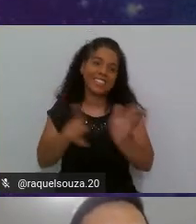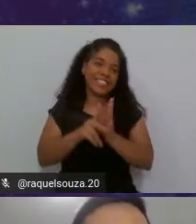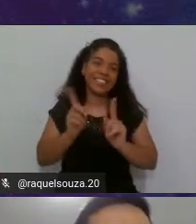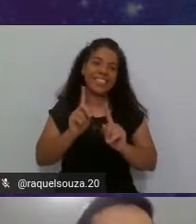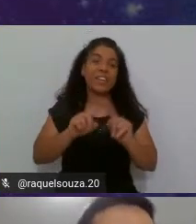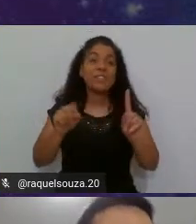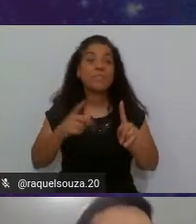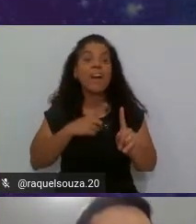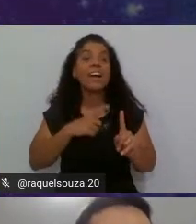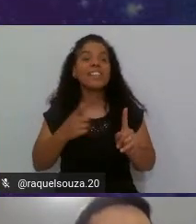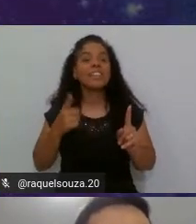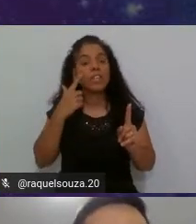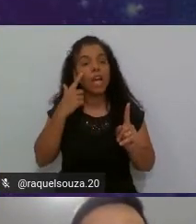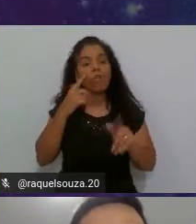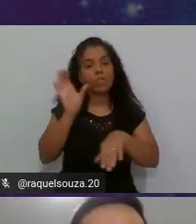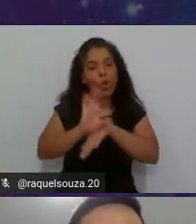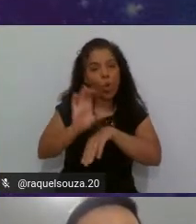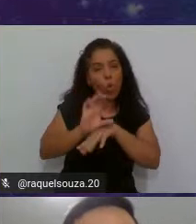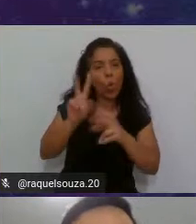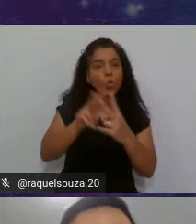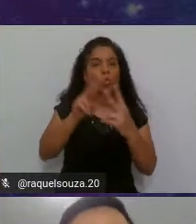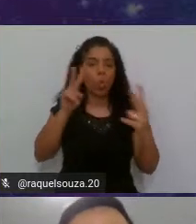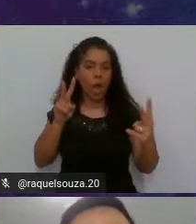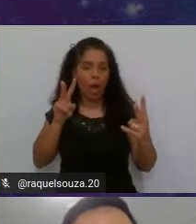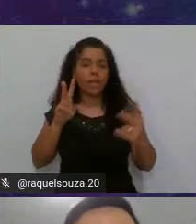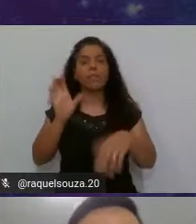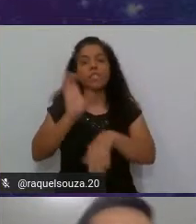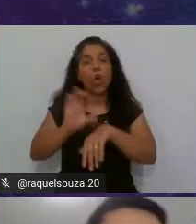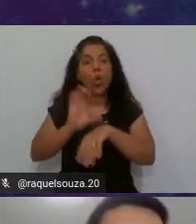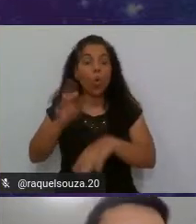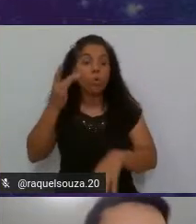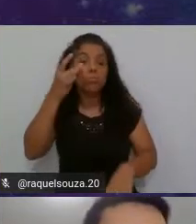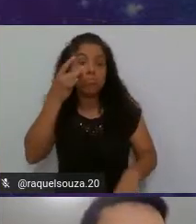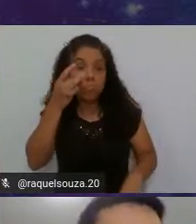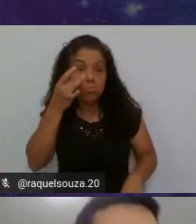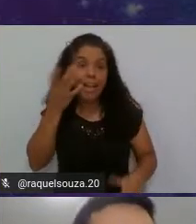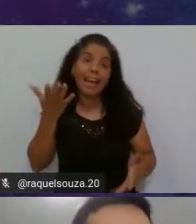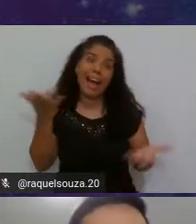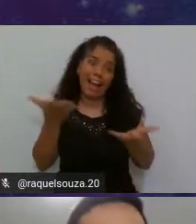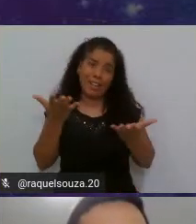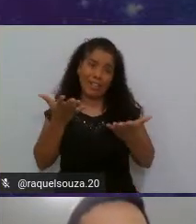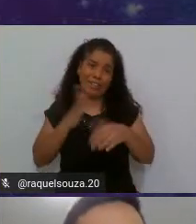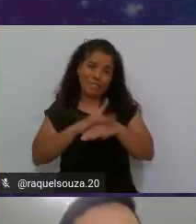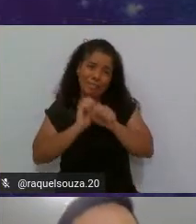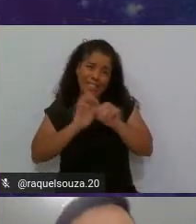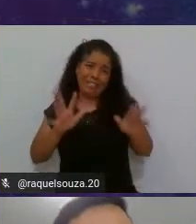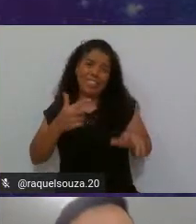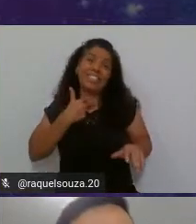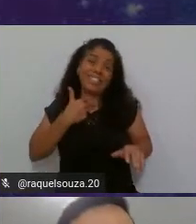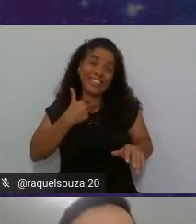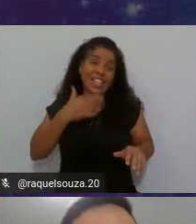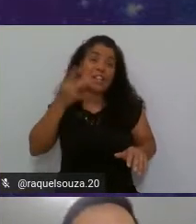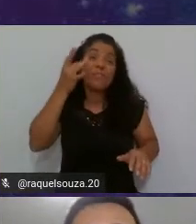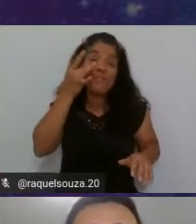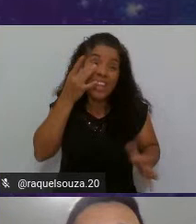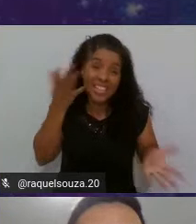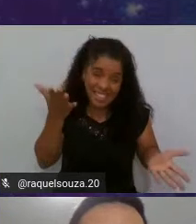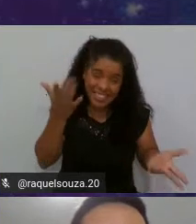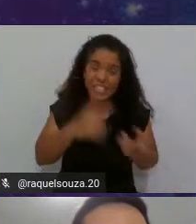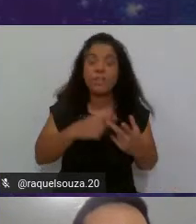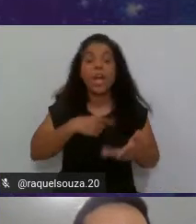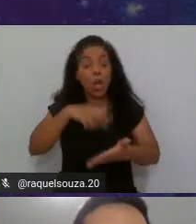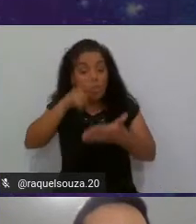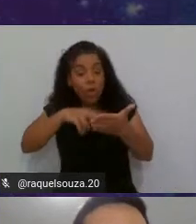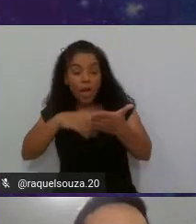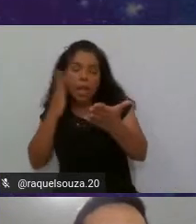eu vou fazer um curso online, eu vou fazer um curso presencial, em tempos de pandemia está meio restrito esse curso presencial. Eu vou ler um